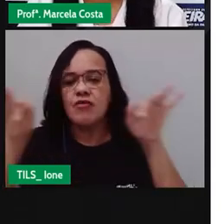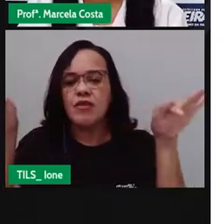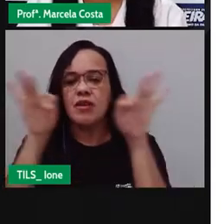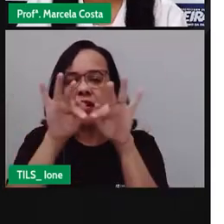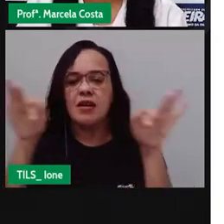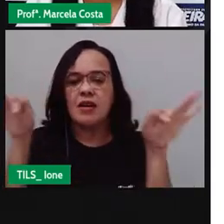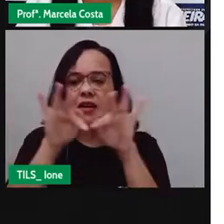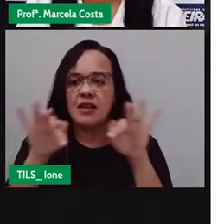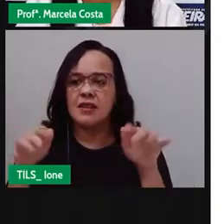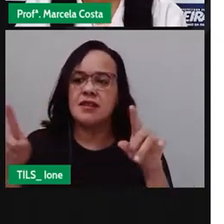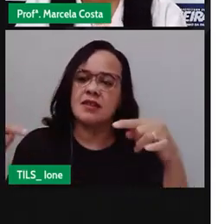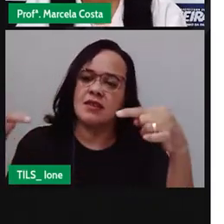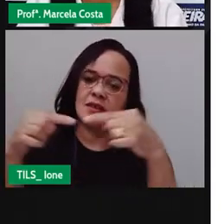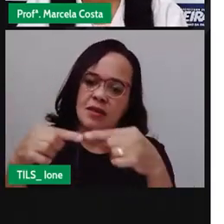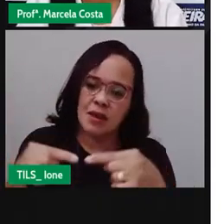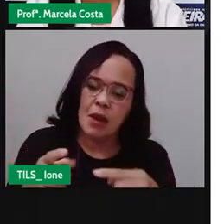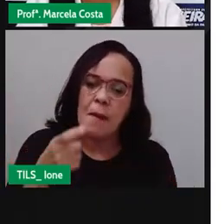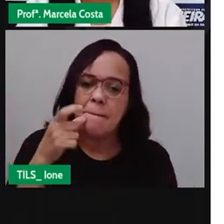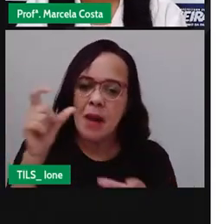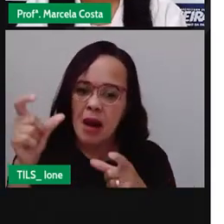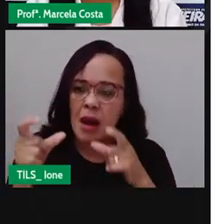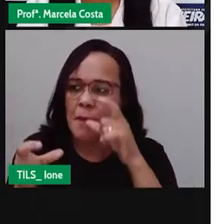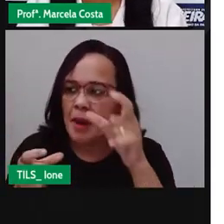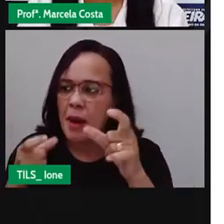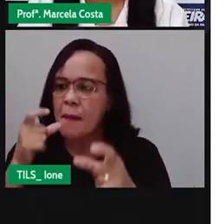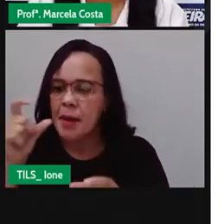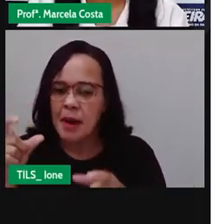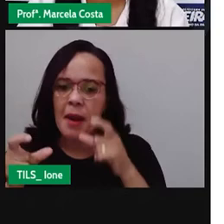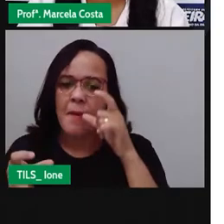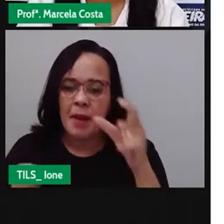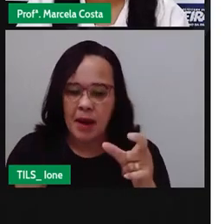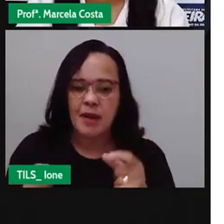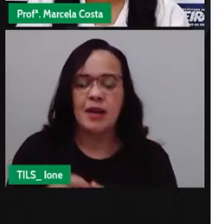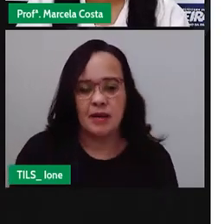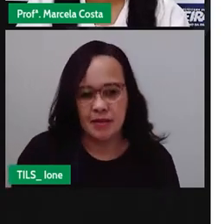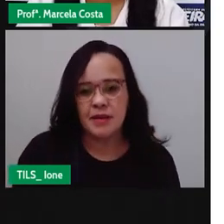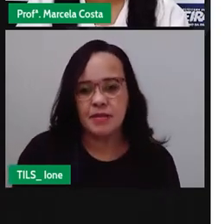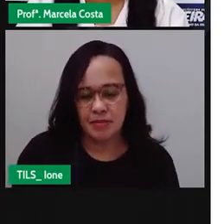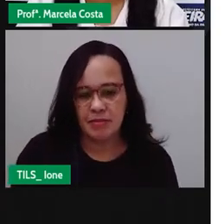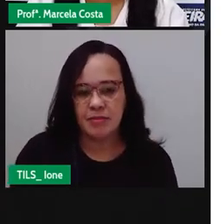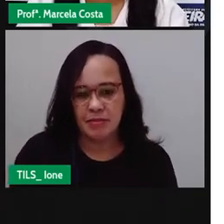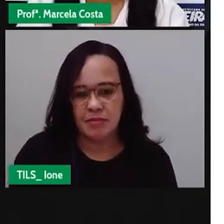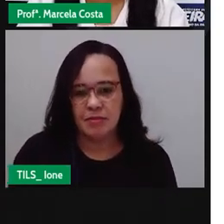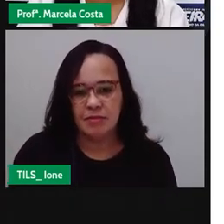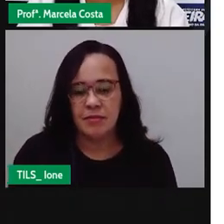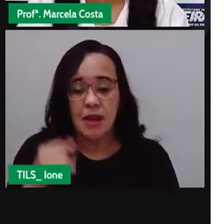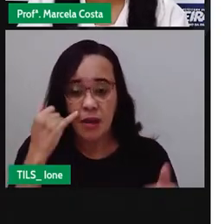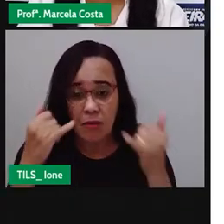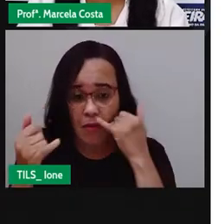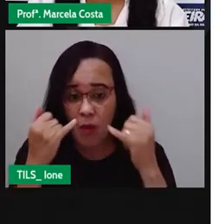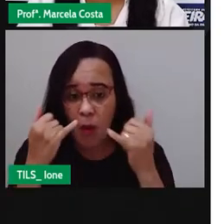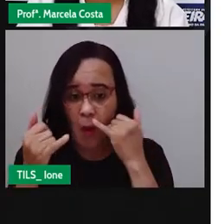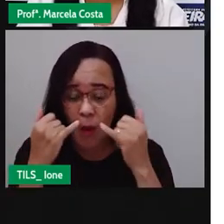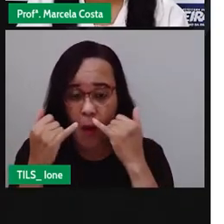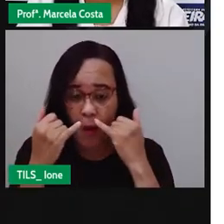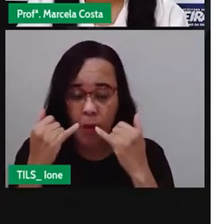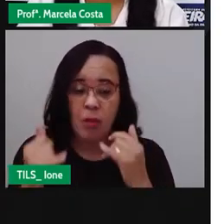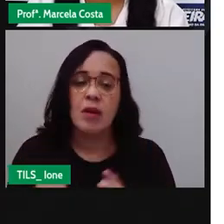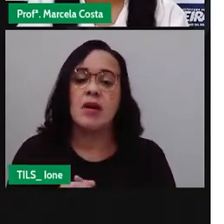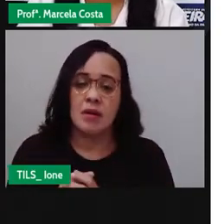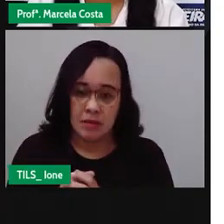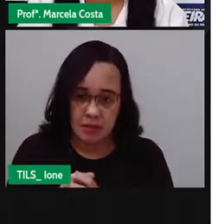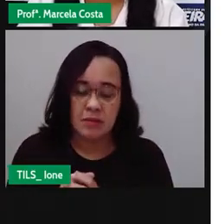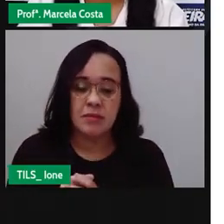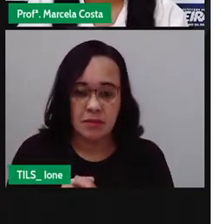são algumas palavras que informam, né? que dão sentido. Observem que é Caminhos de